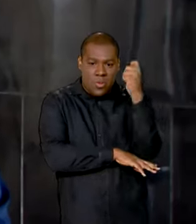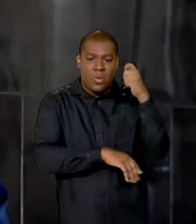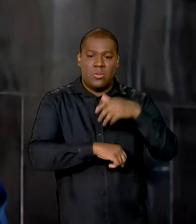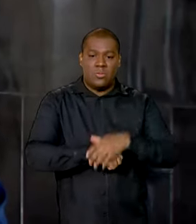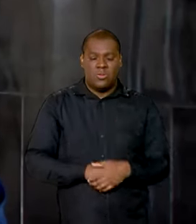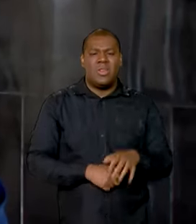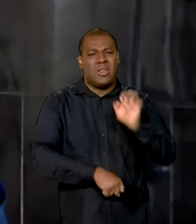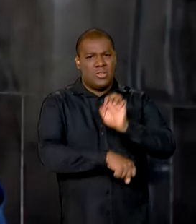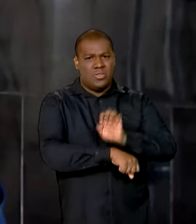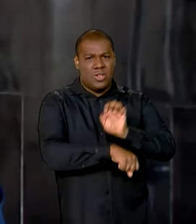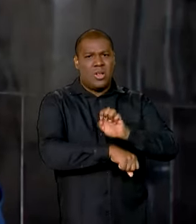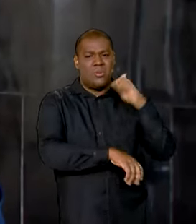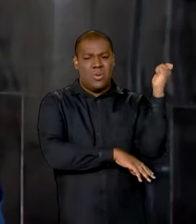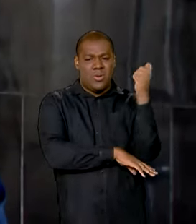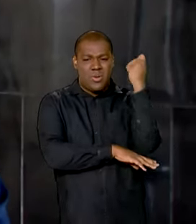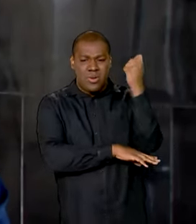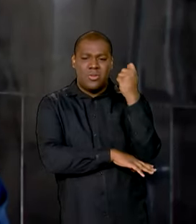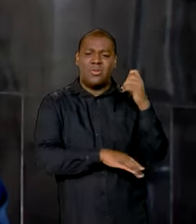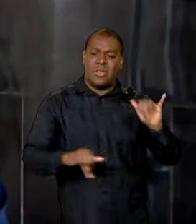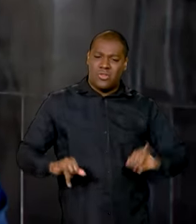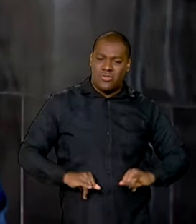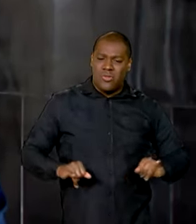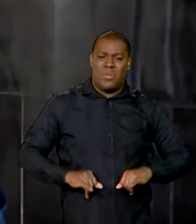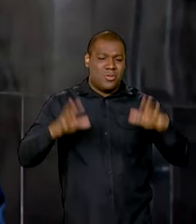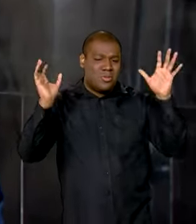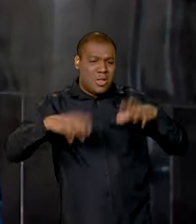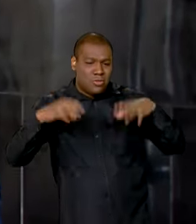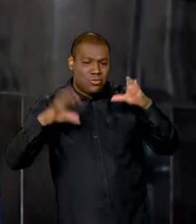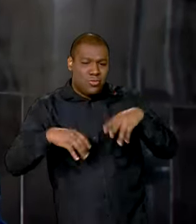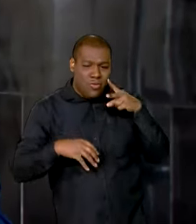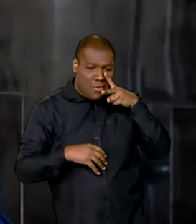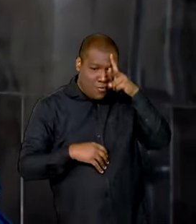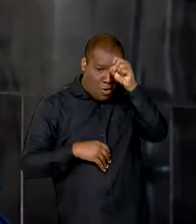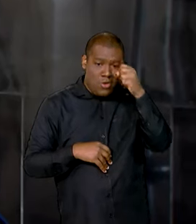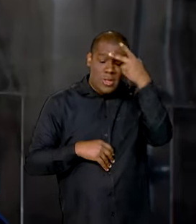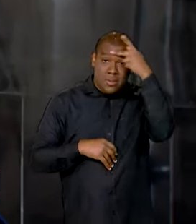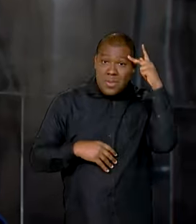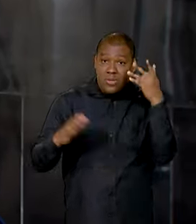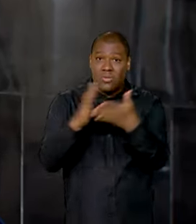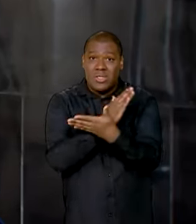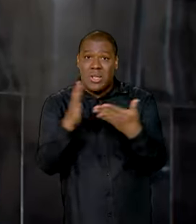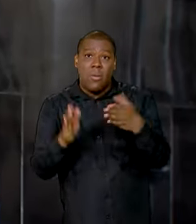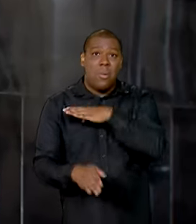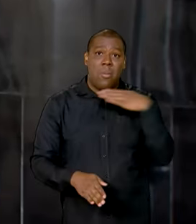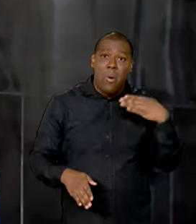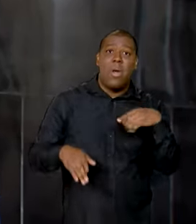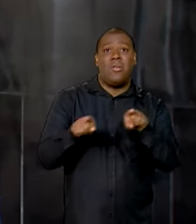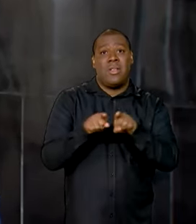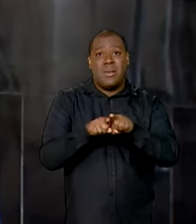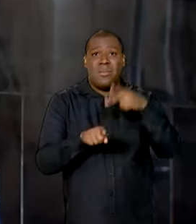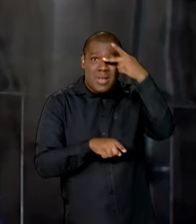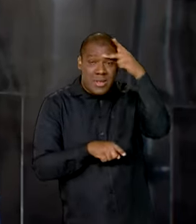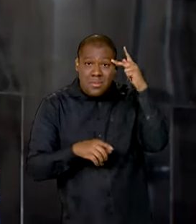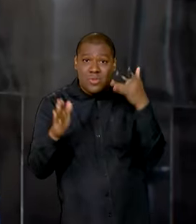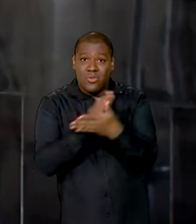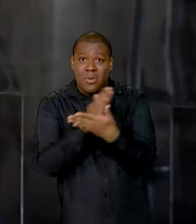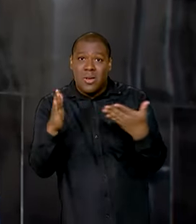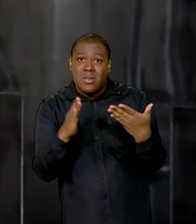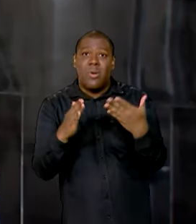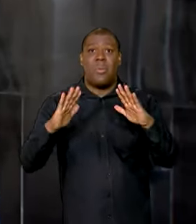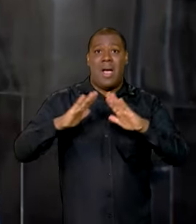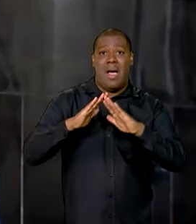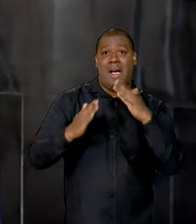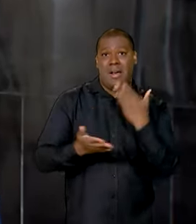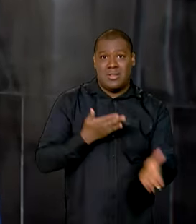sofrido com as chuvas intensas que deixou mortos e desabrigados nos últimos dias. Ele vai visitar as áreas atingidas da região